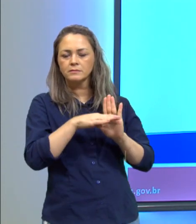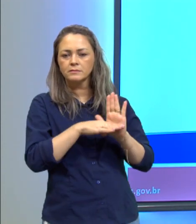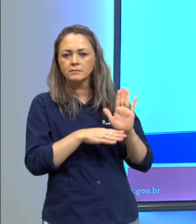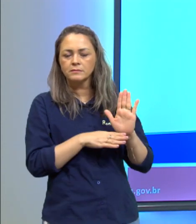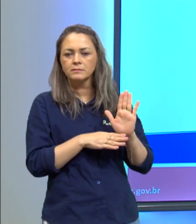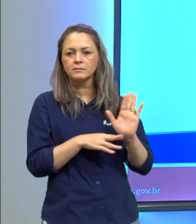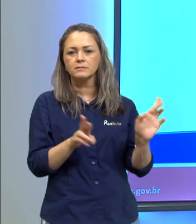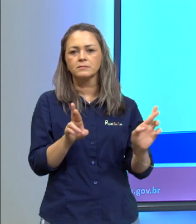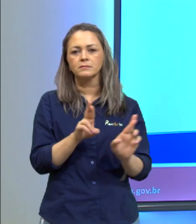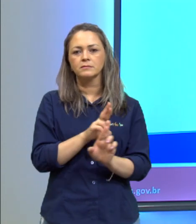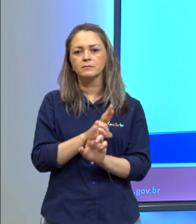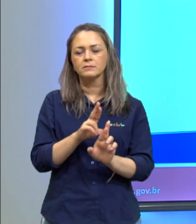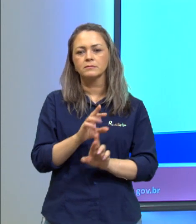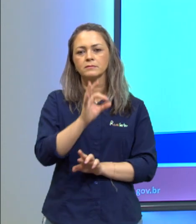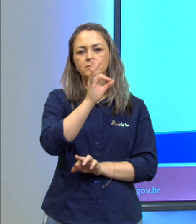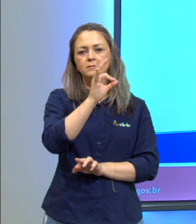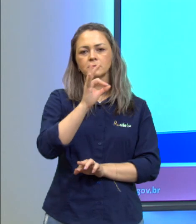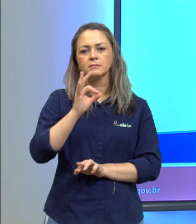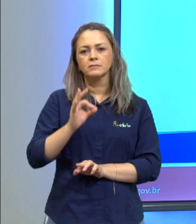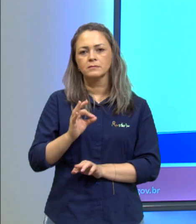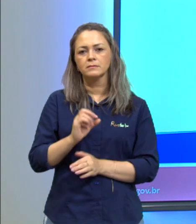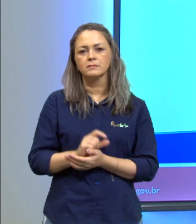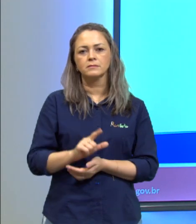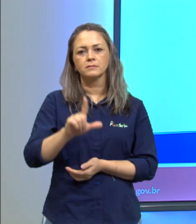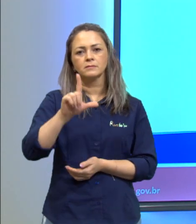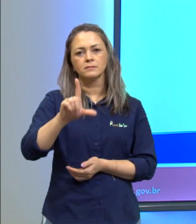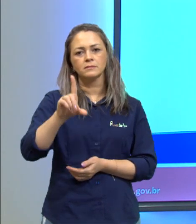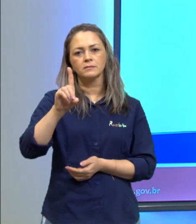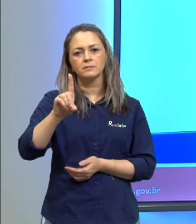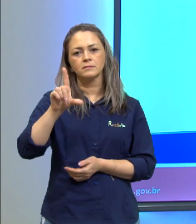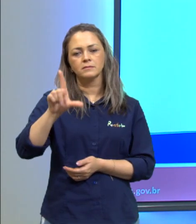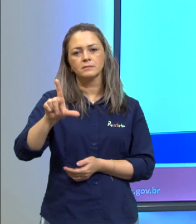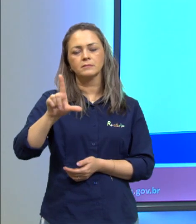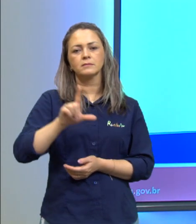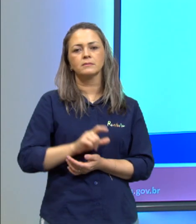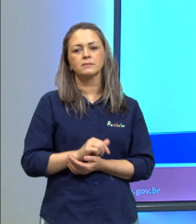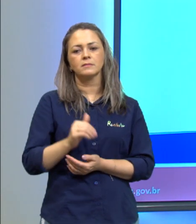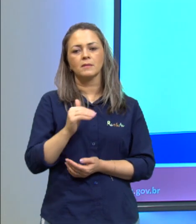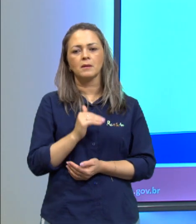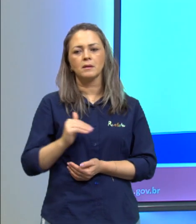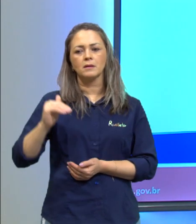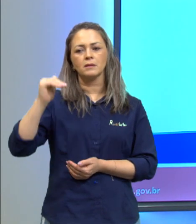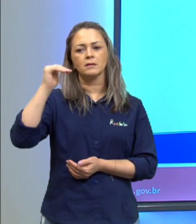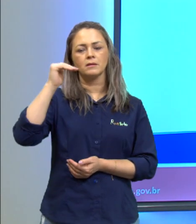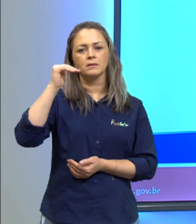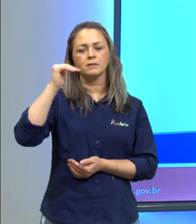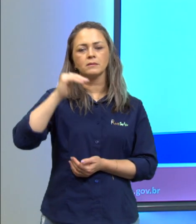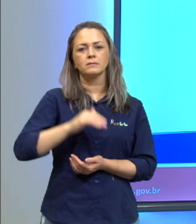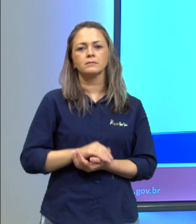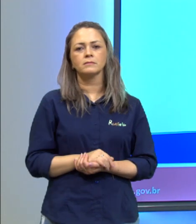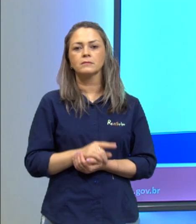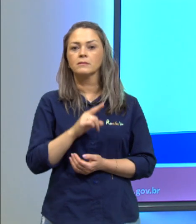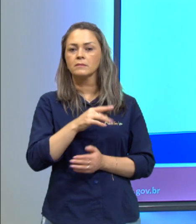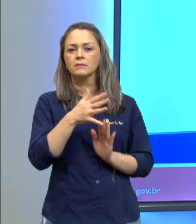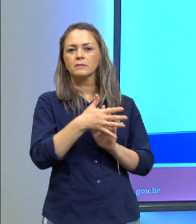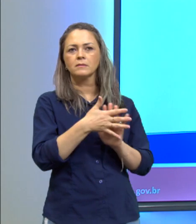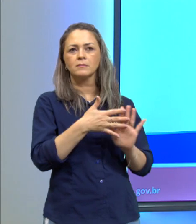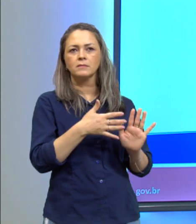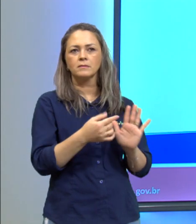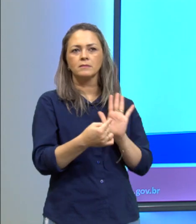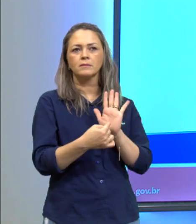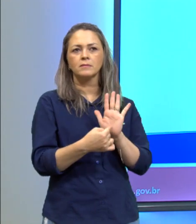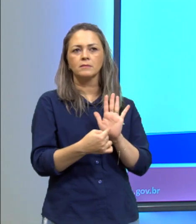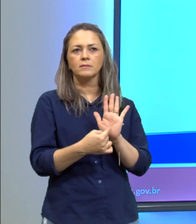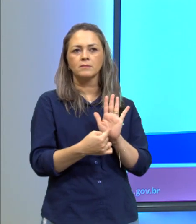acordo com as taxas desse LDL em adultos então essa tabela ela nos